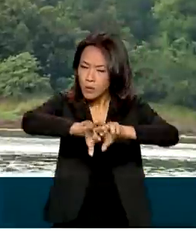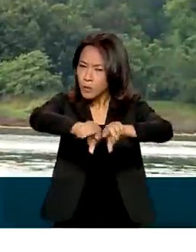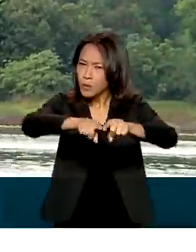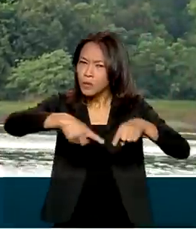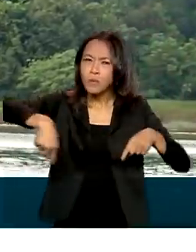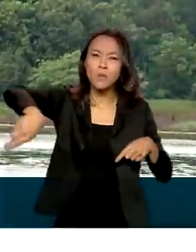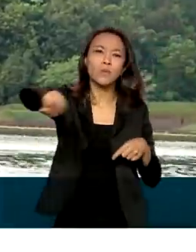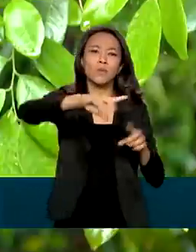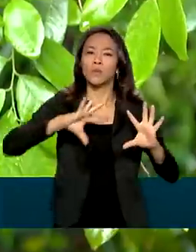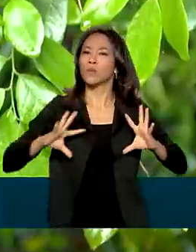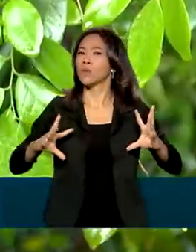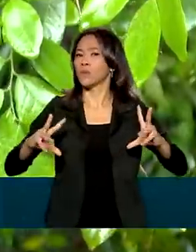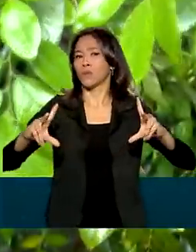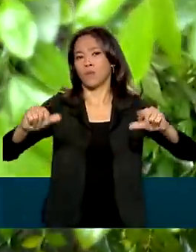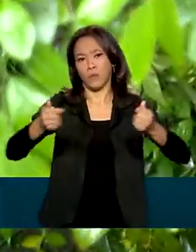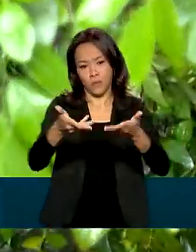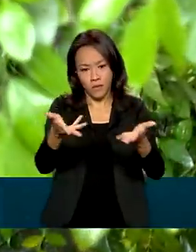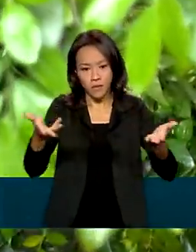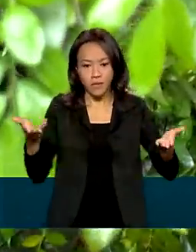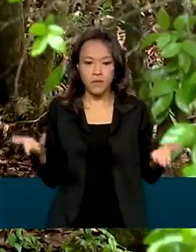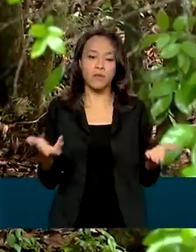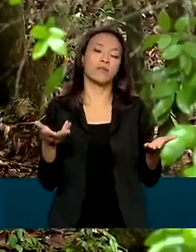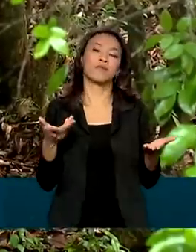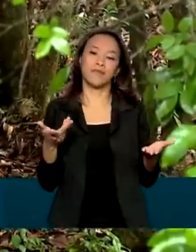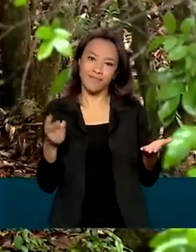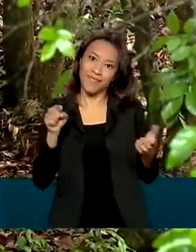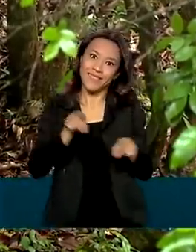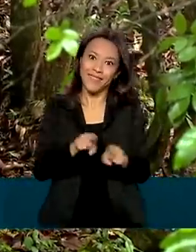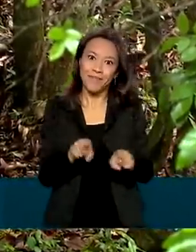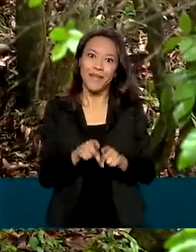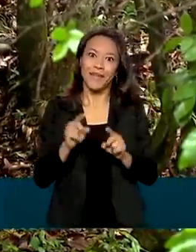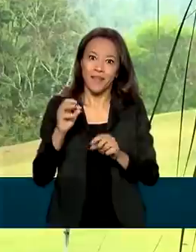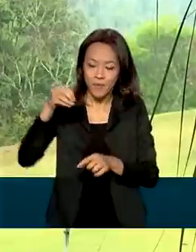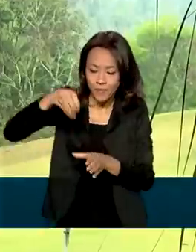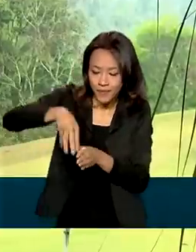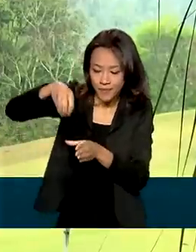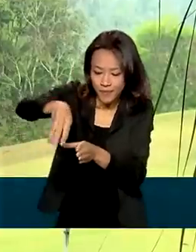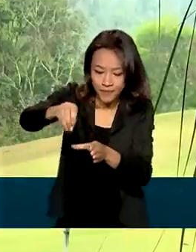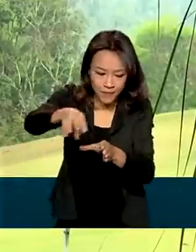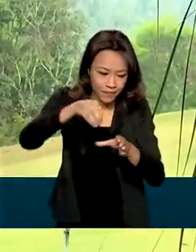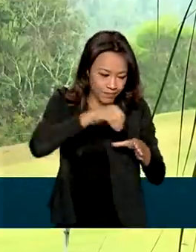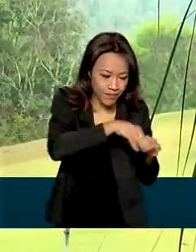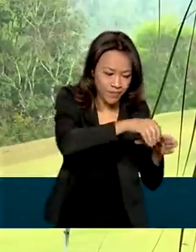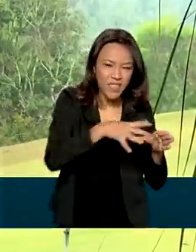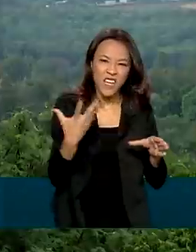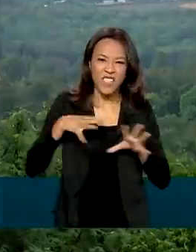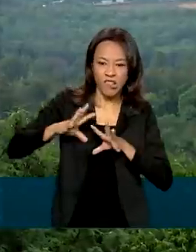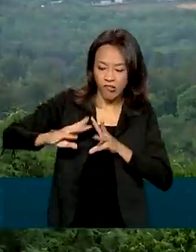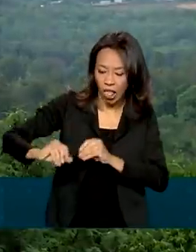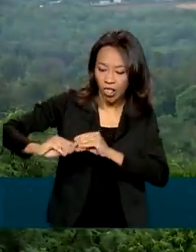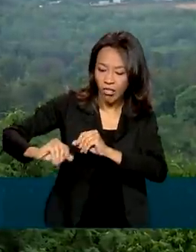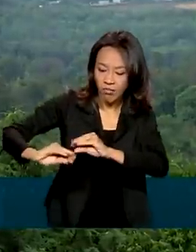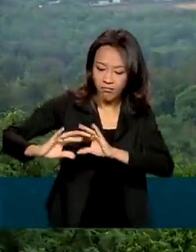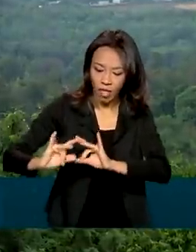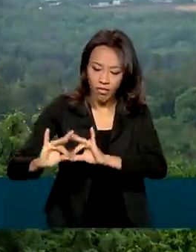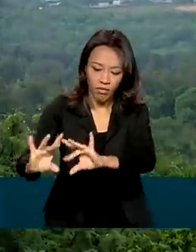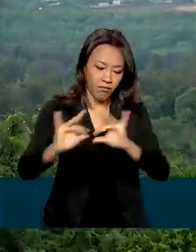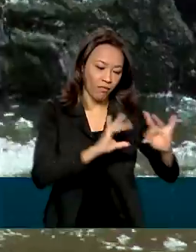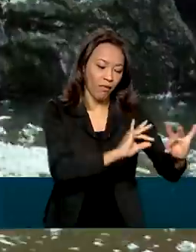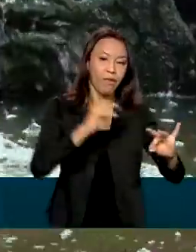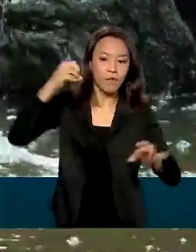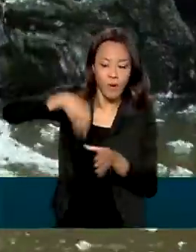naturais, e também a preservação e a restauração de áreas que foram degradadas. Esse trabalho